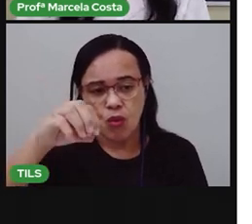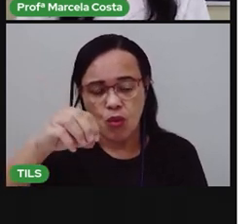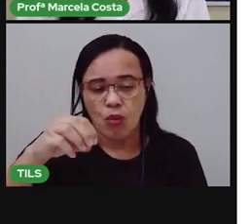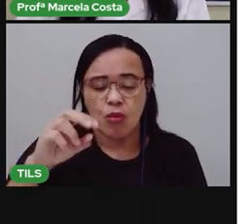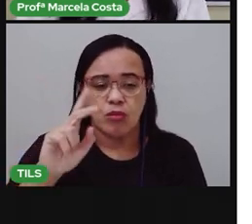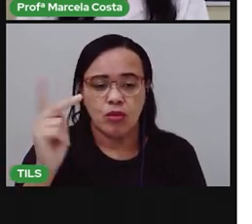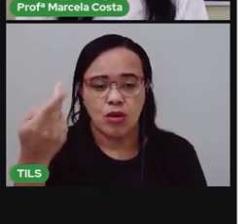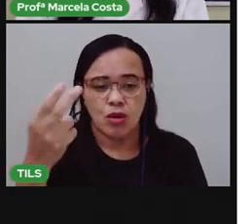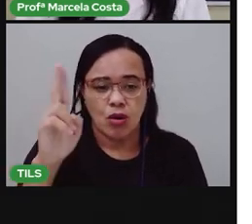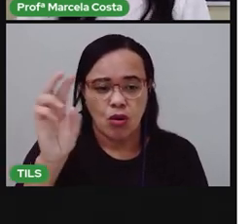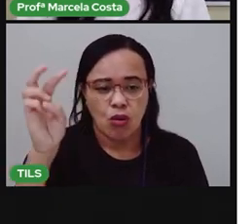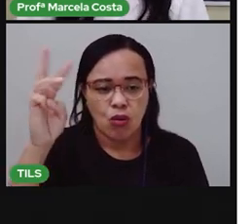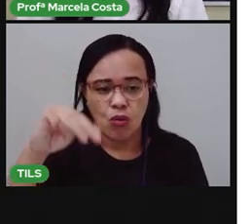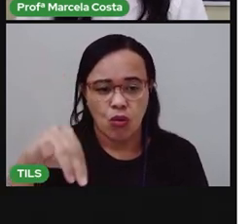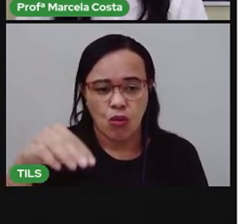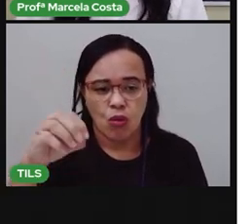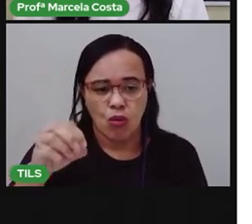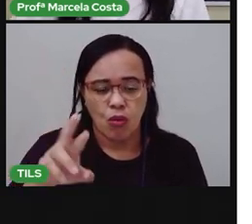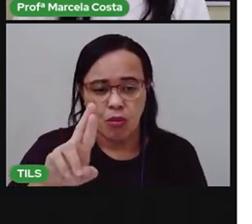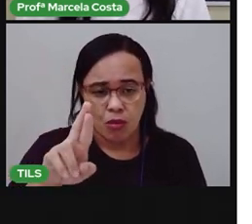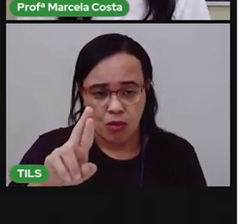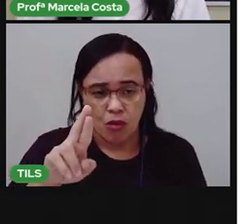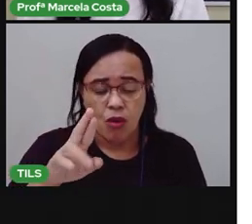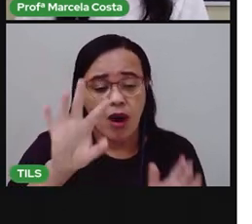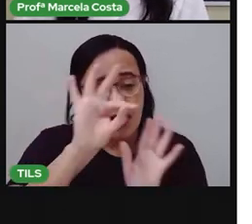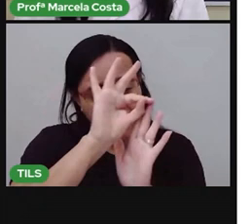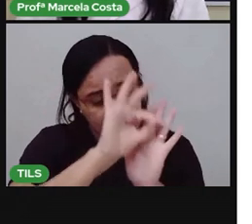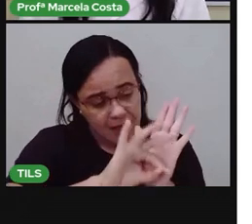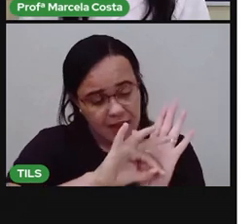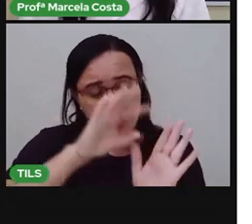na caixa do perfume, né?